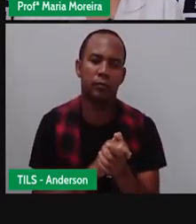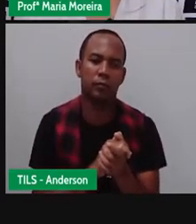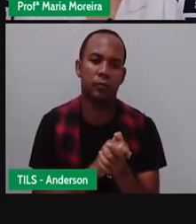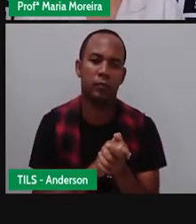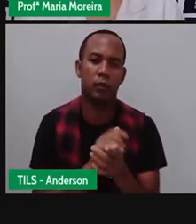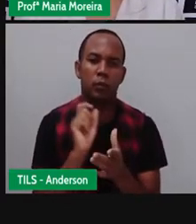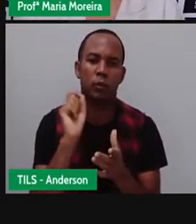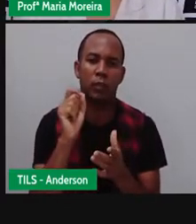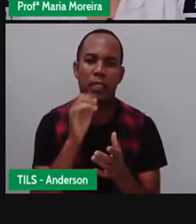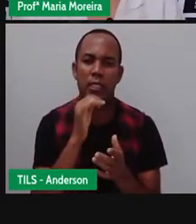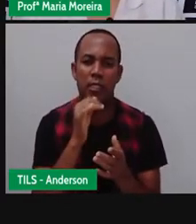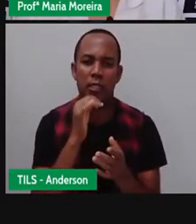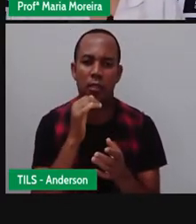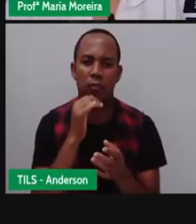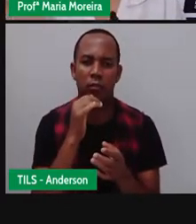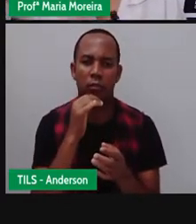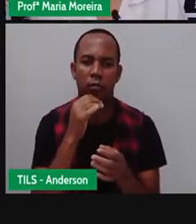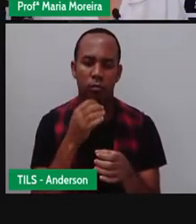Eram torres, né?